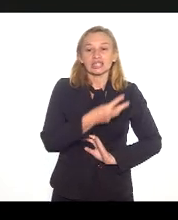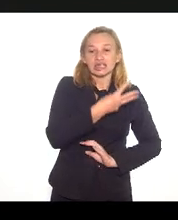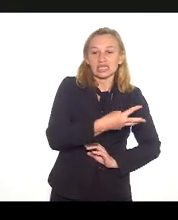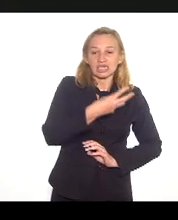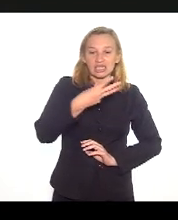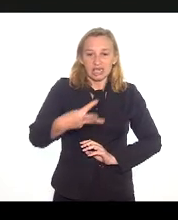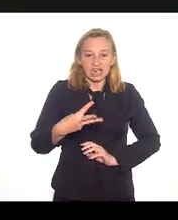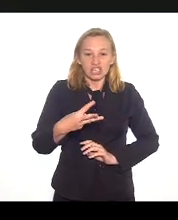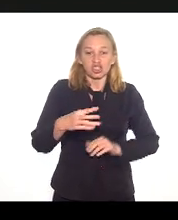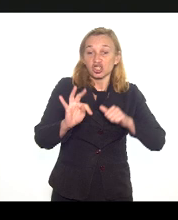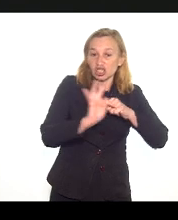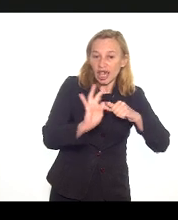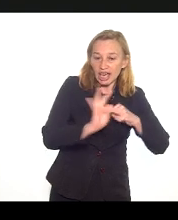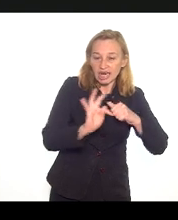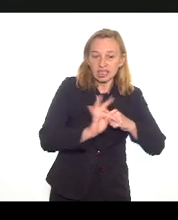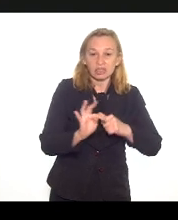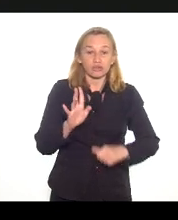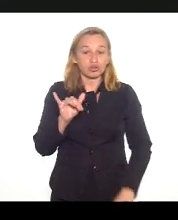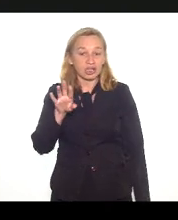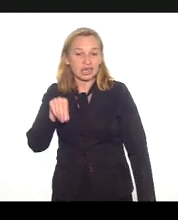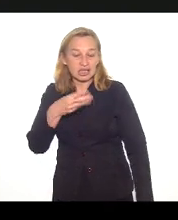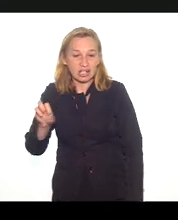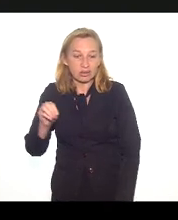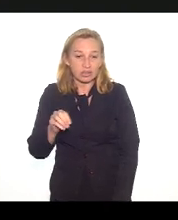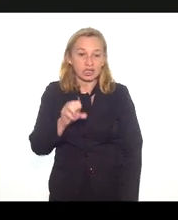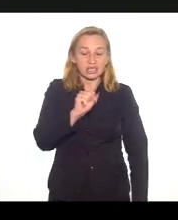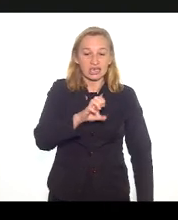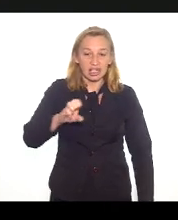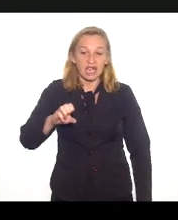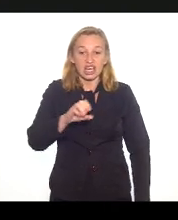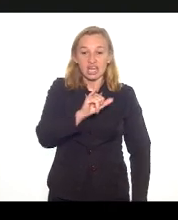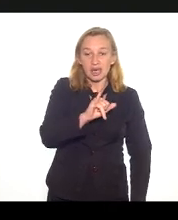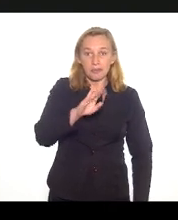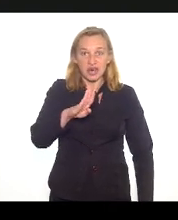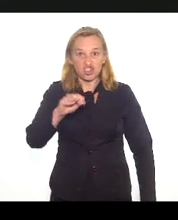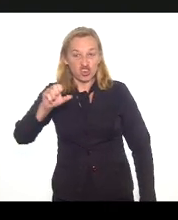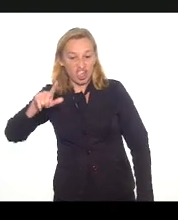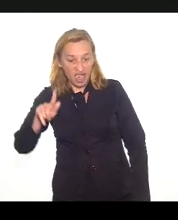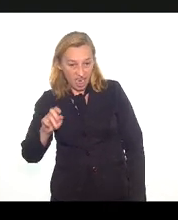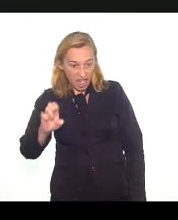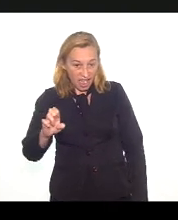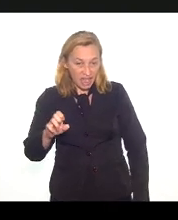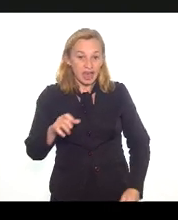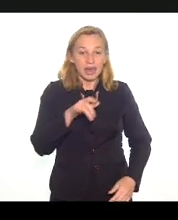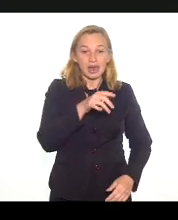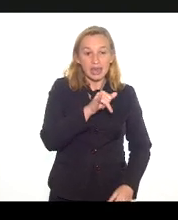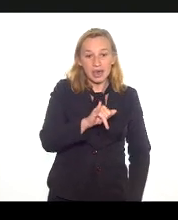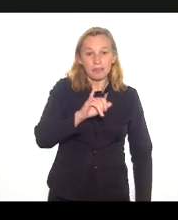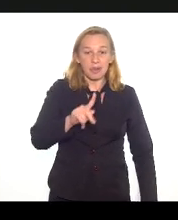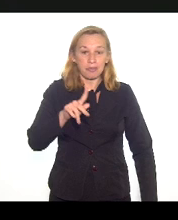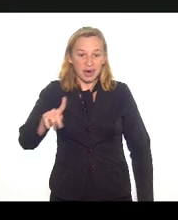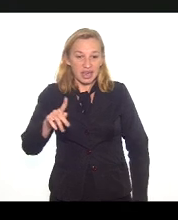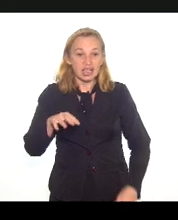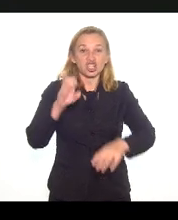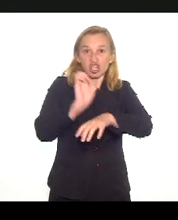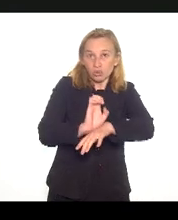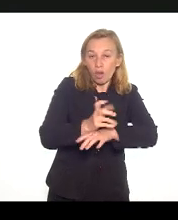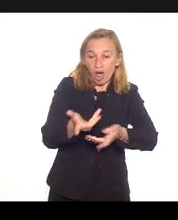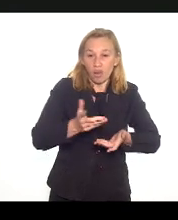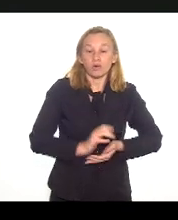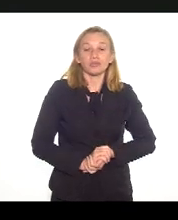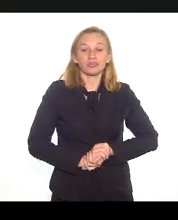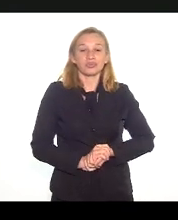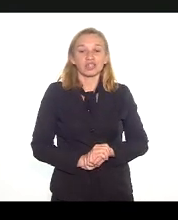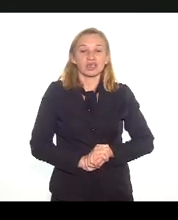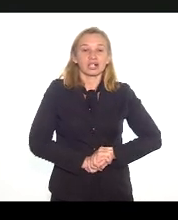técnicos, a Fundação Cepérdio, que é o nosso IBGE, é o nosso IPP estadual, o nosso IPUC estadual, o